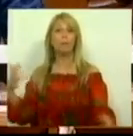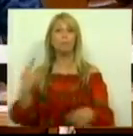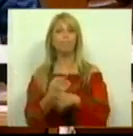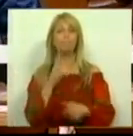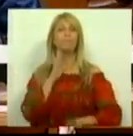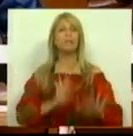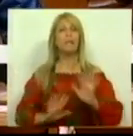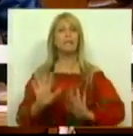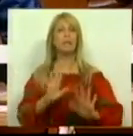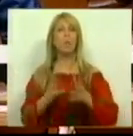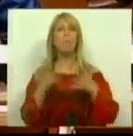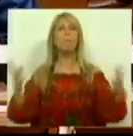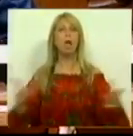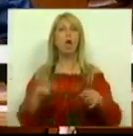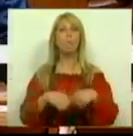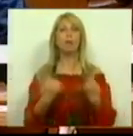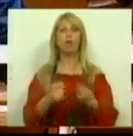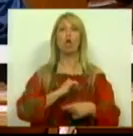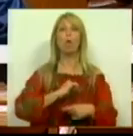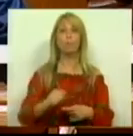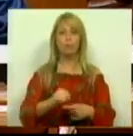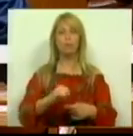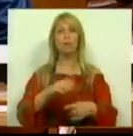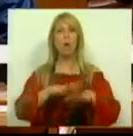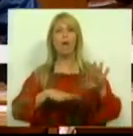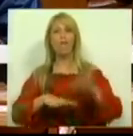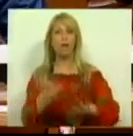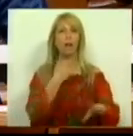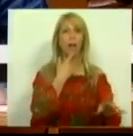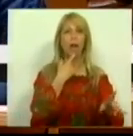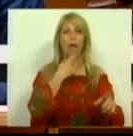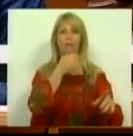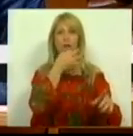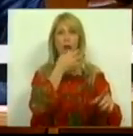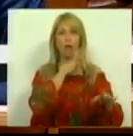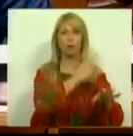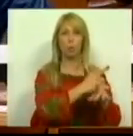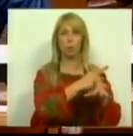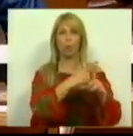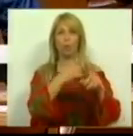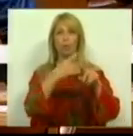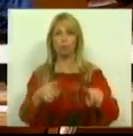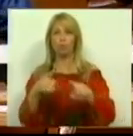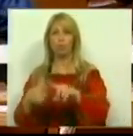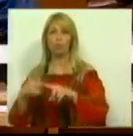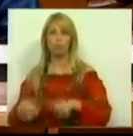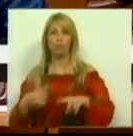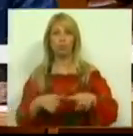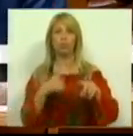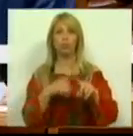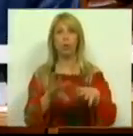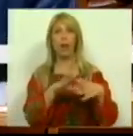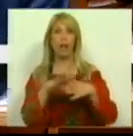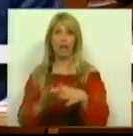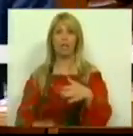da oposição e das permanentes piruetas retóricas da sua liderança acerca deste mesmo compromisso.